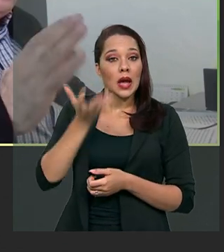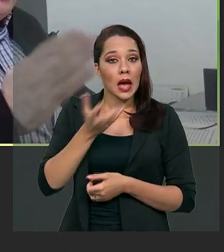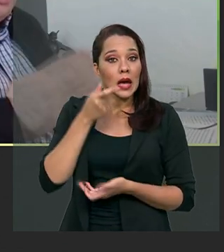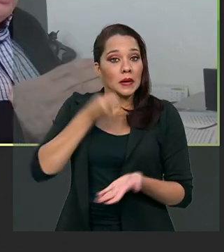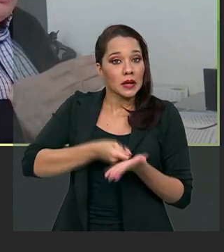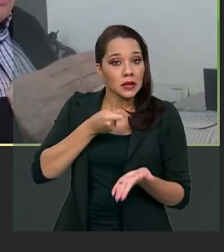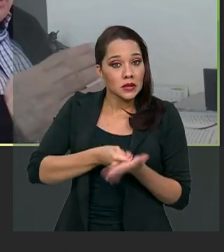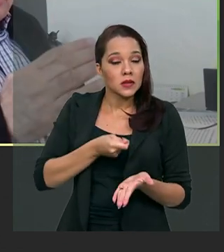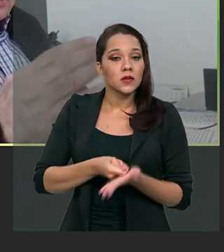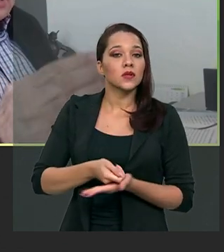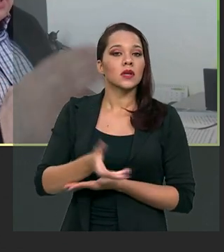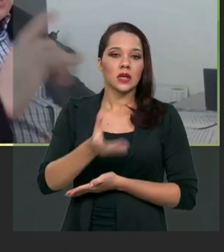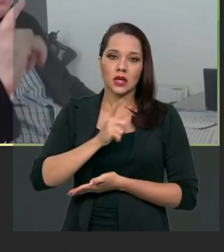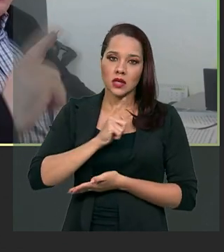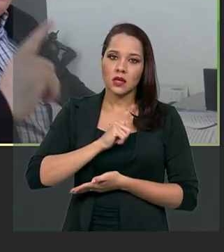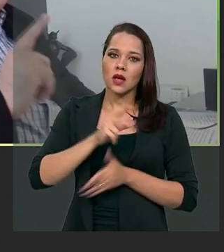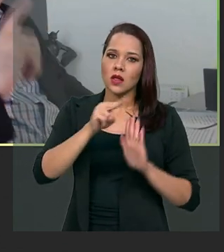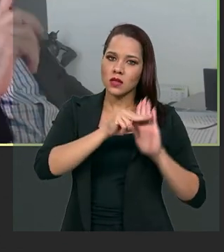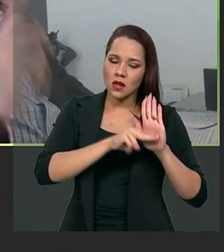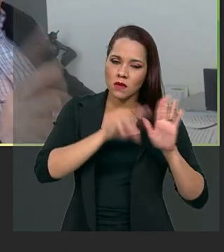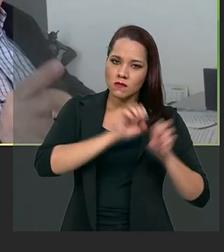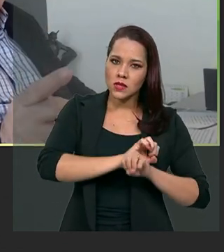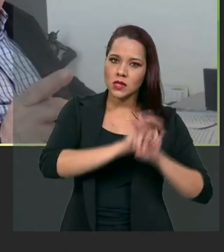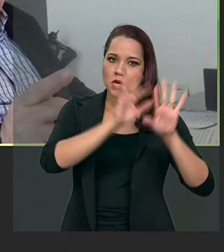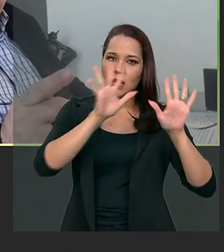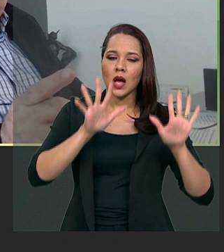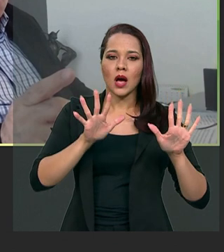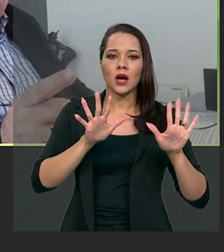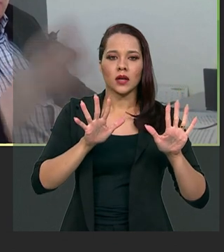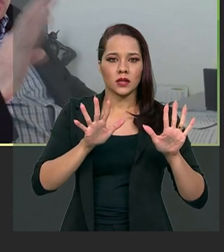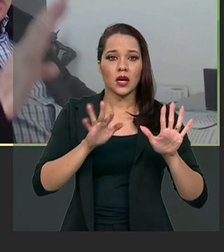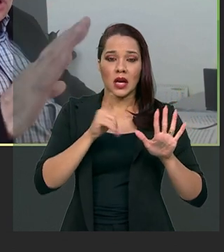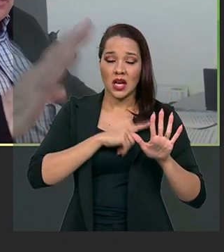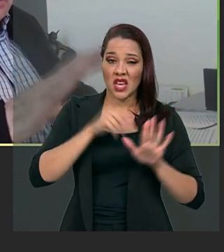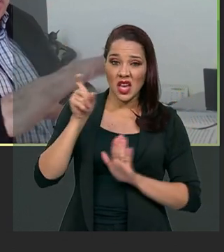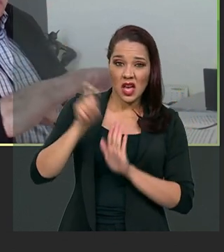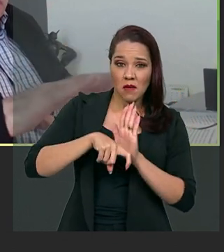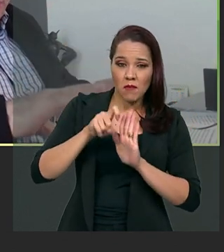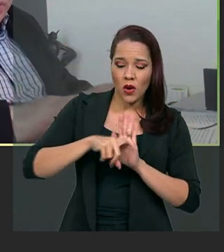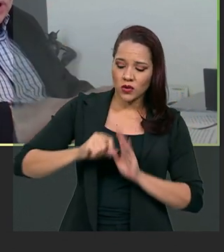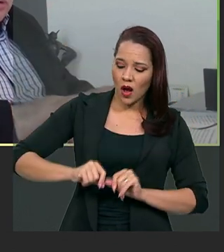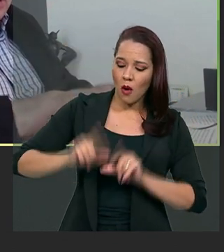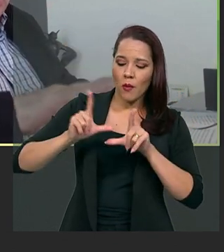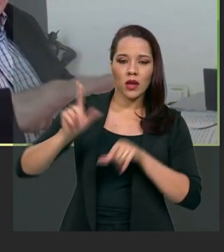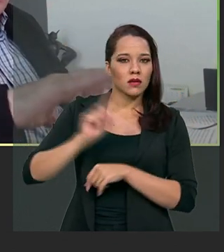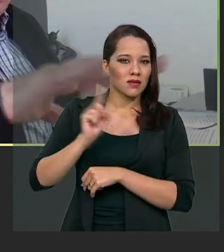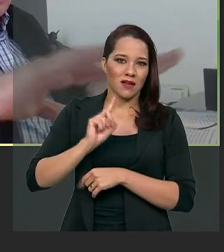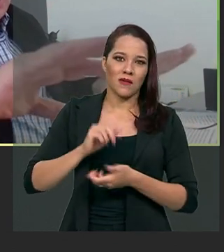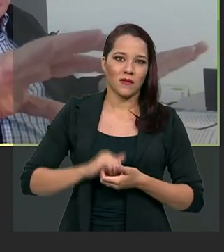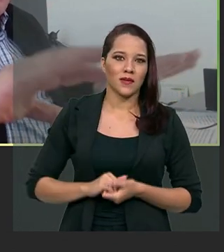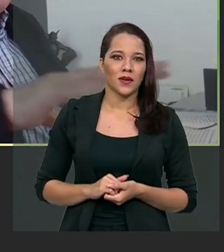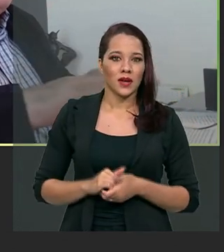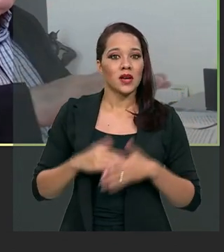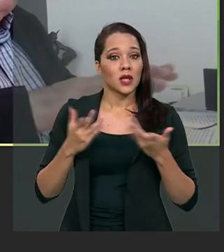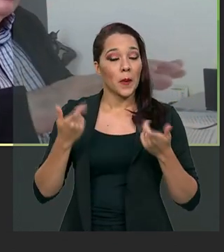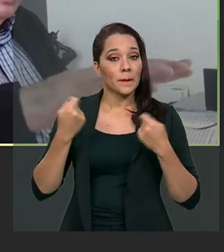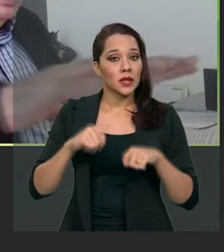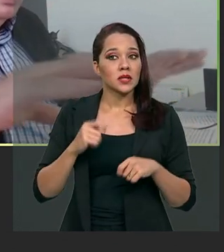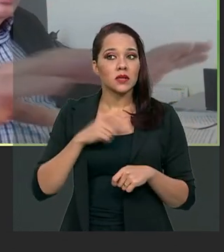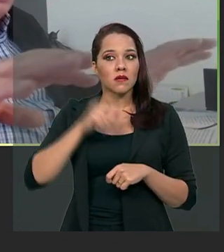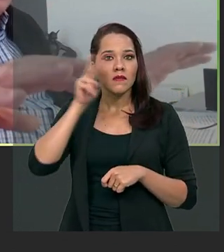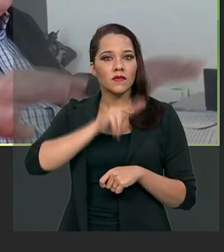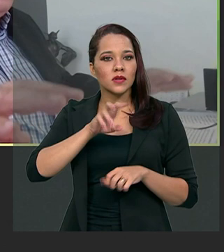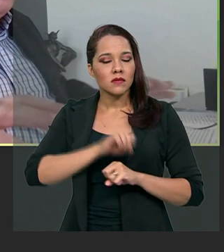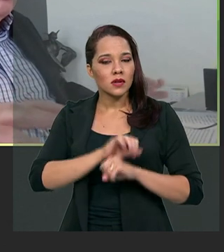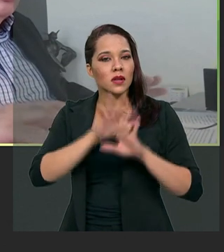que se tenha normas claras e que não se aumente os tributos. Então, é preciso que se tenha uma visão